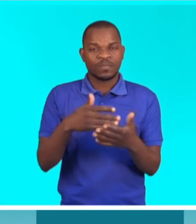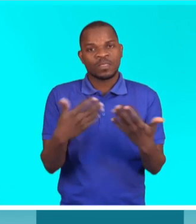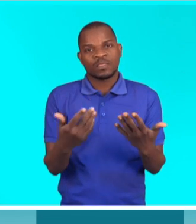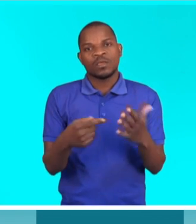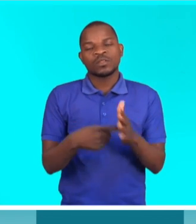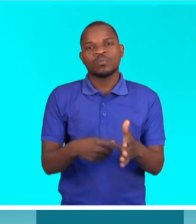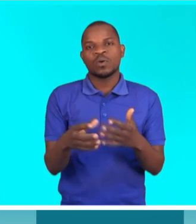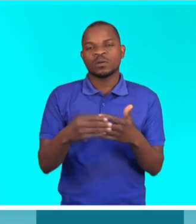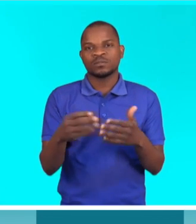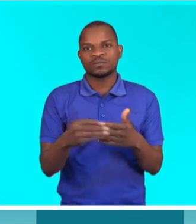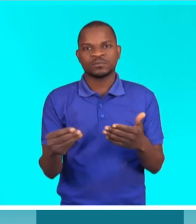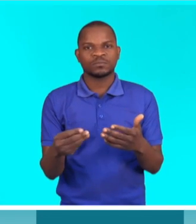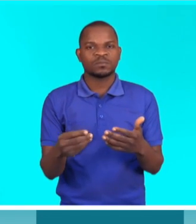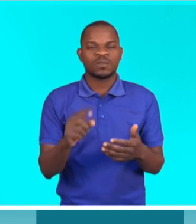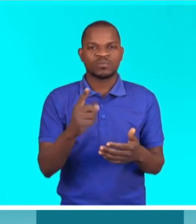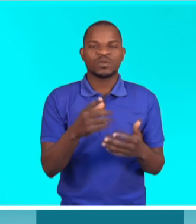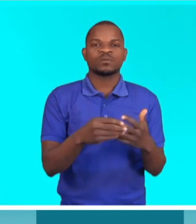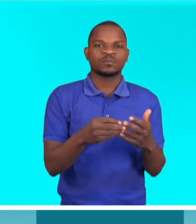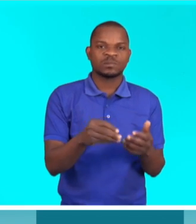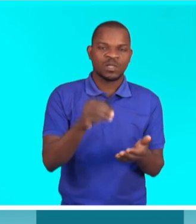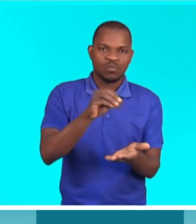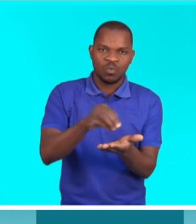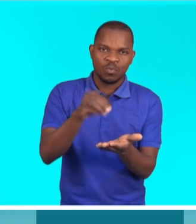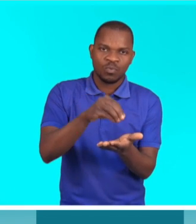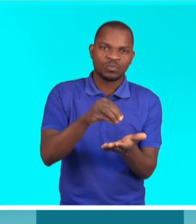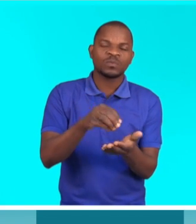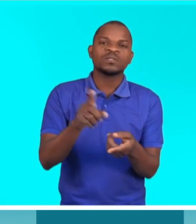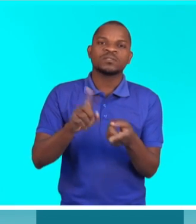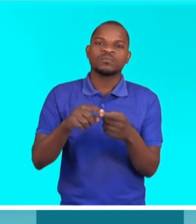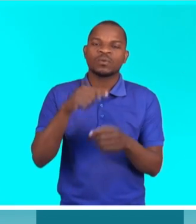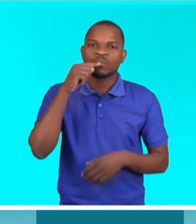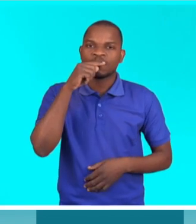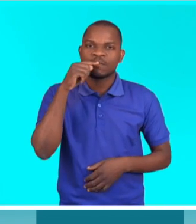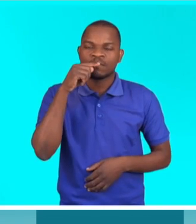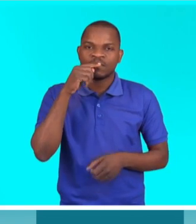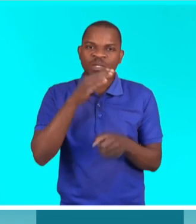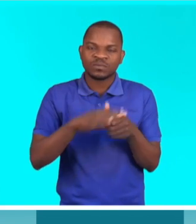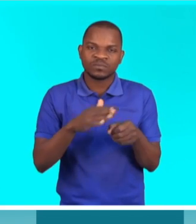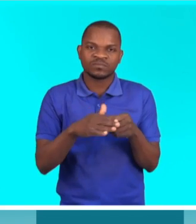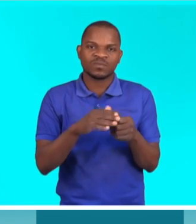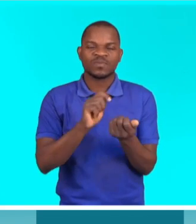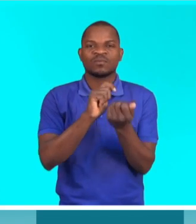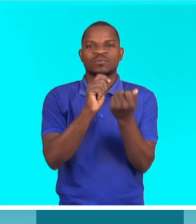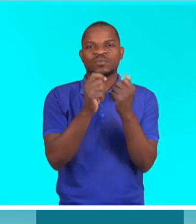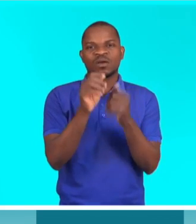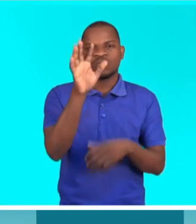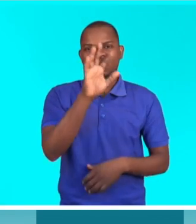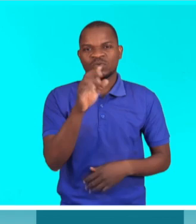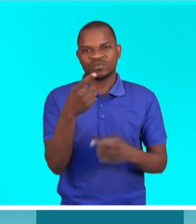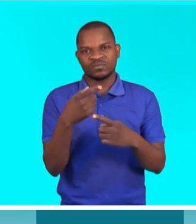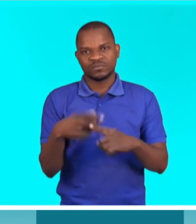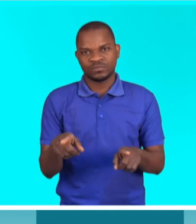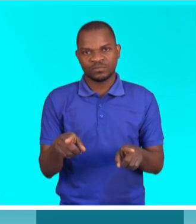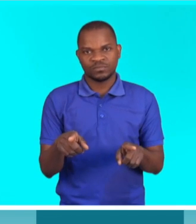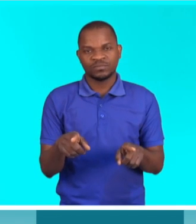é salada de alface. Primeiro o alface, depois colocamos o tomate aí por cima para dar uma cor diferente. É salada de